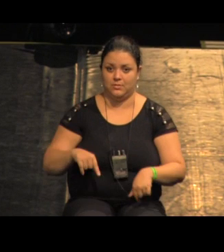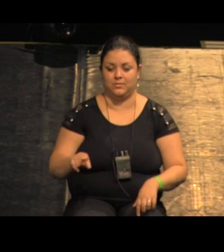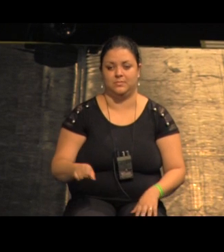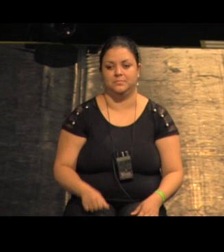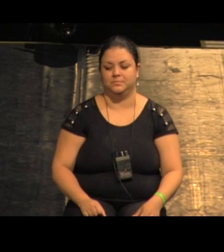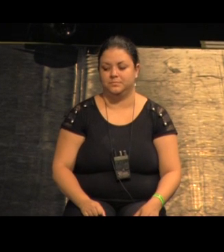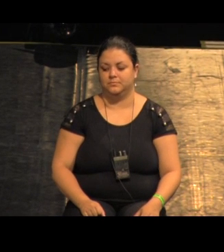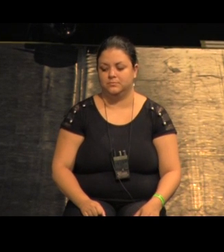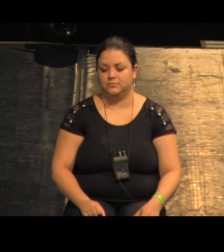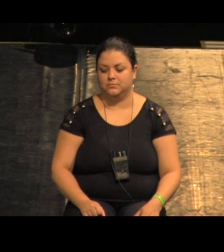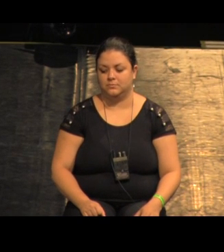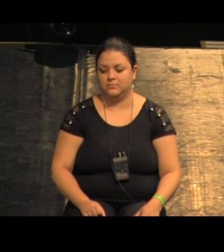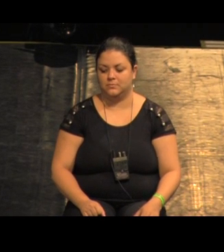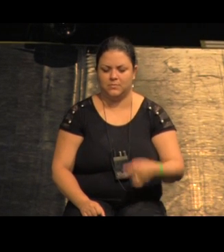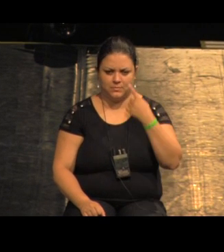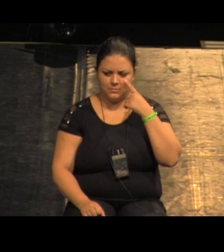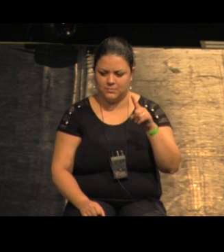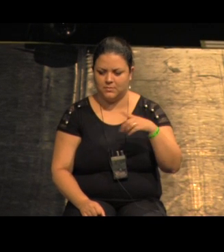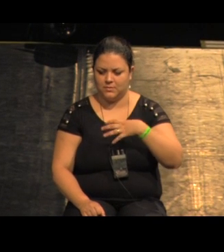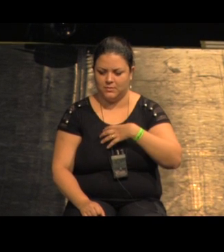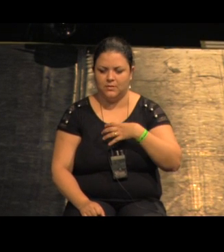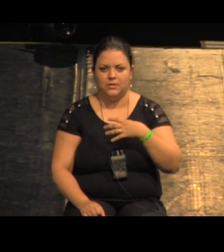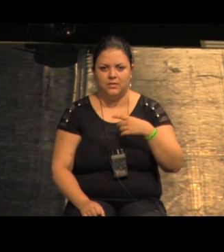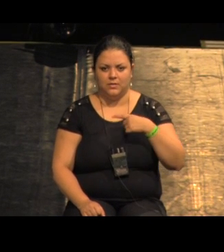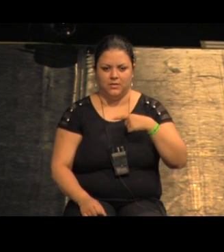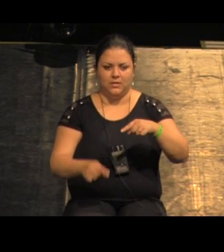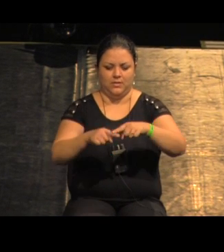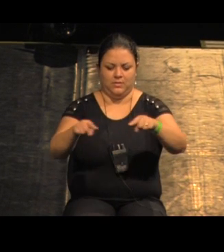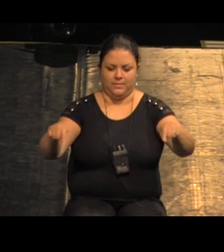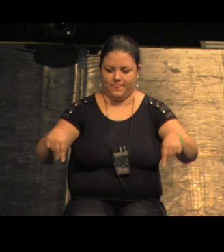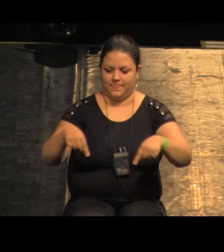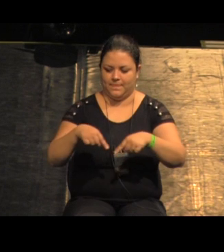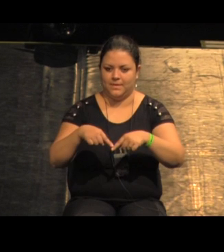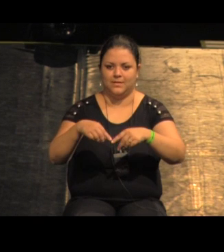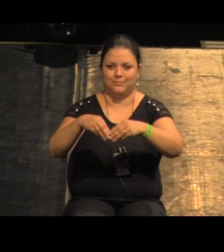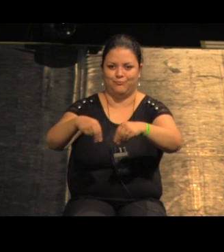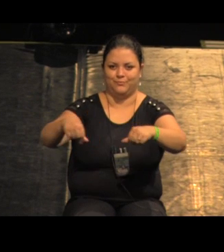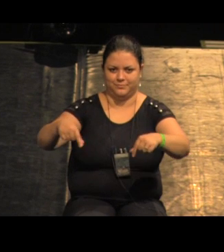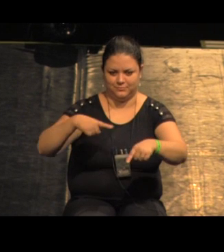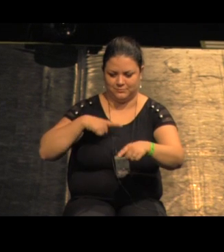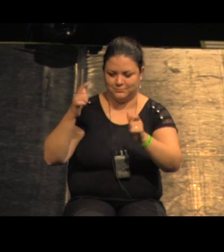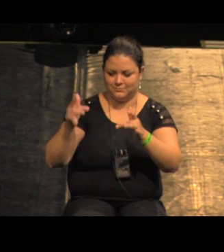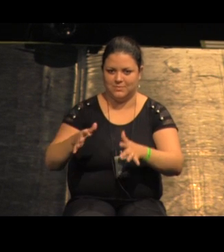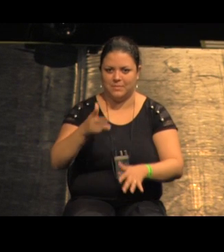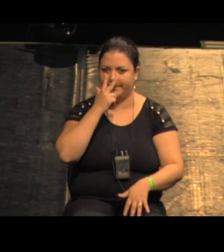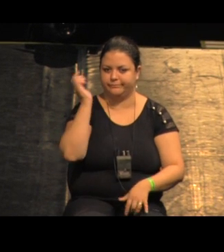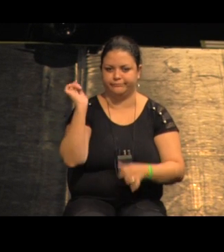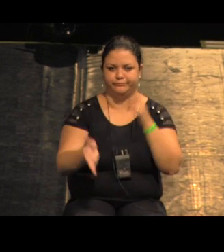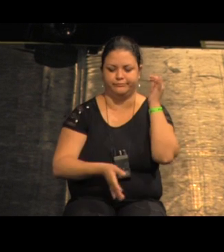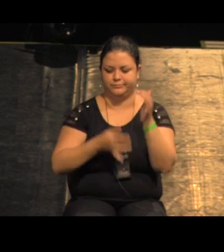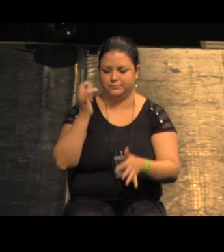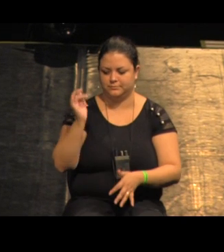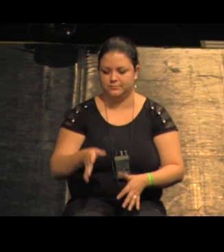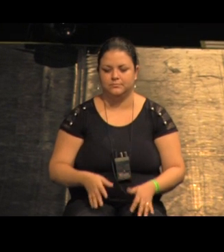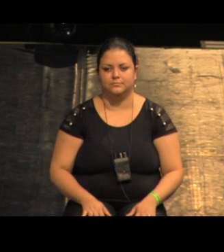você vê que ele tem bastante personalidade o espaço vazio é tratado com carinho o pessoal é tranquilo